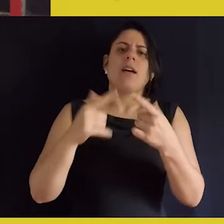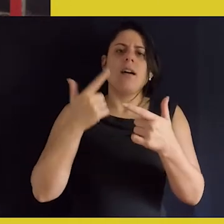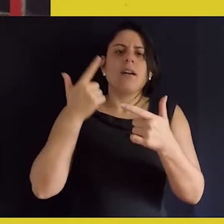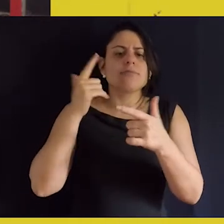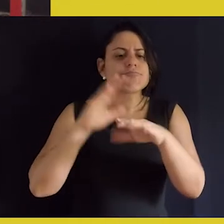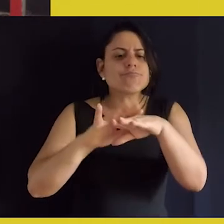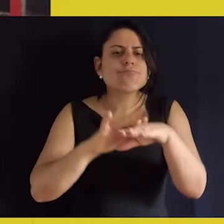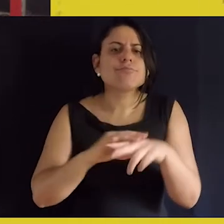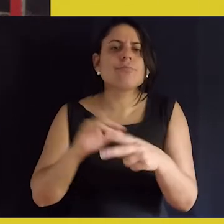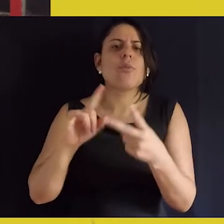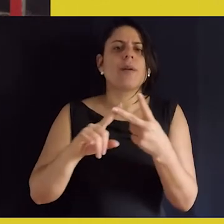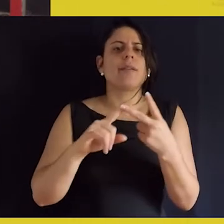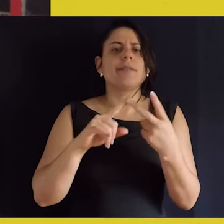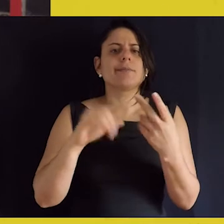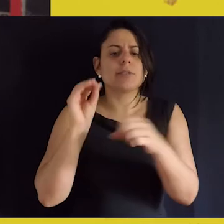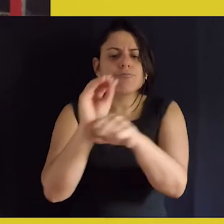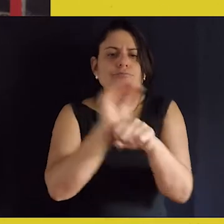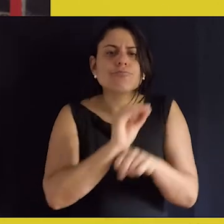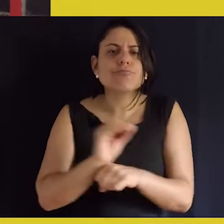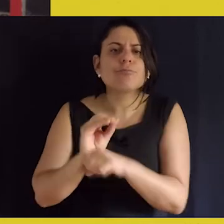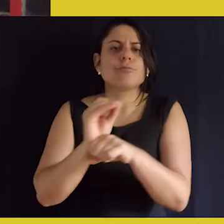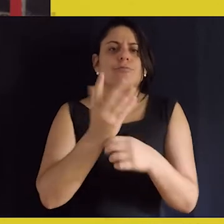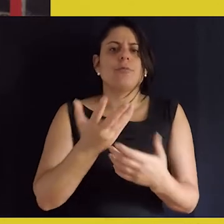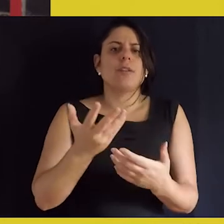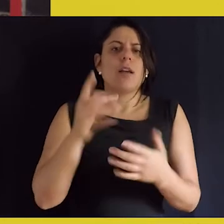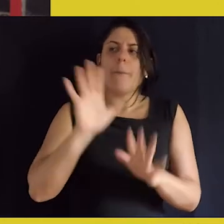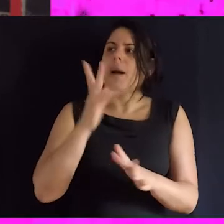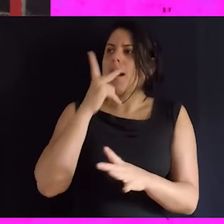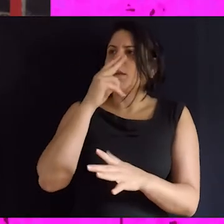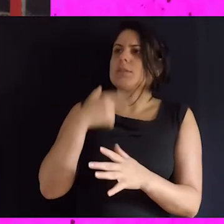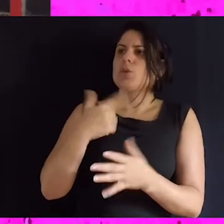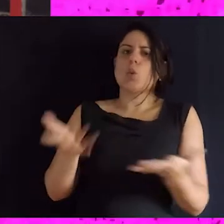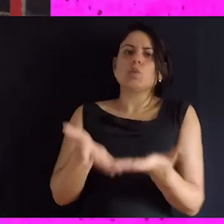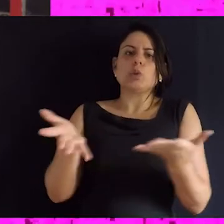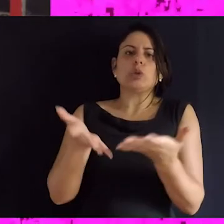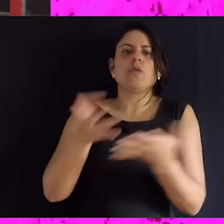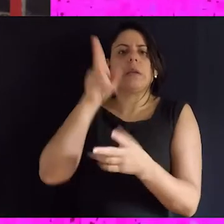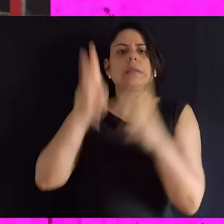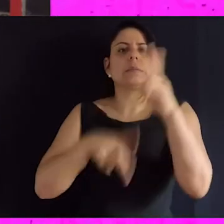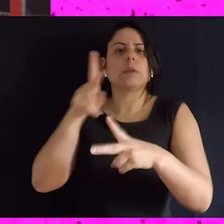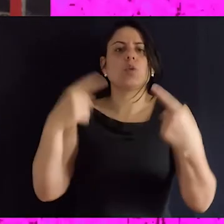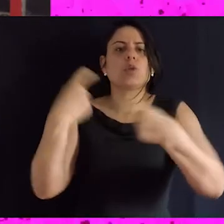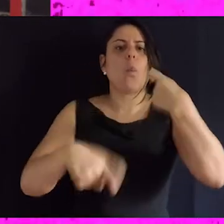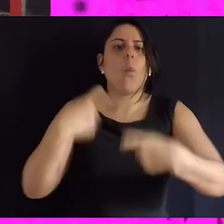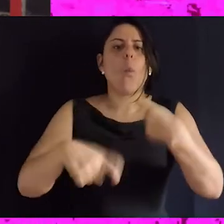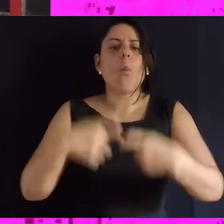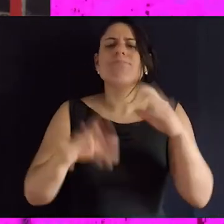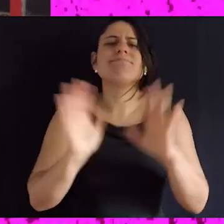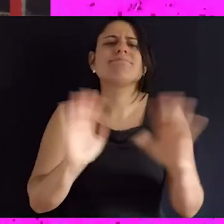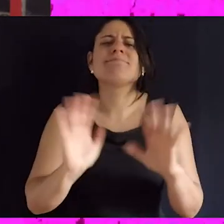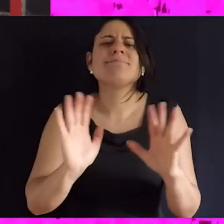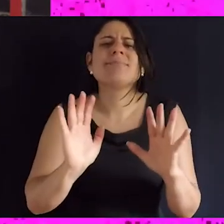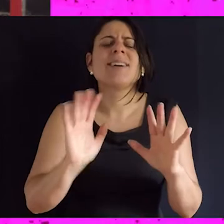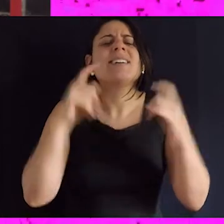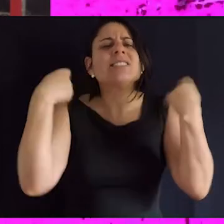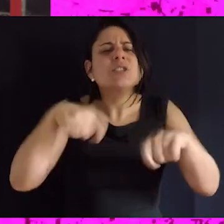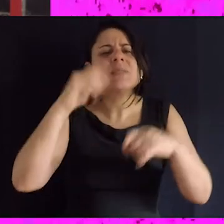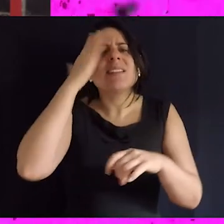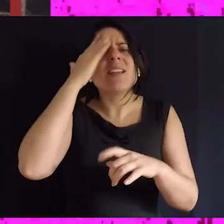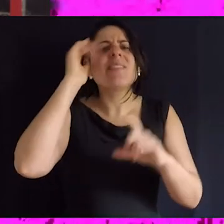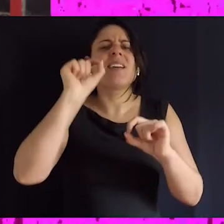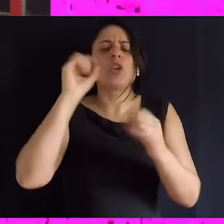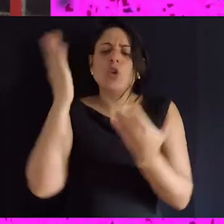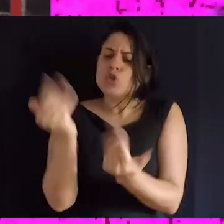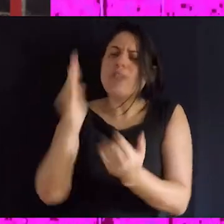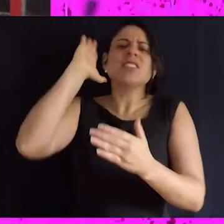prevenção sexual, é algo que não pode, né, como se a gente estivesse incentivando esses jovens a transar, o que a gente precisa entender